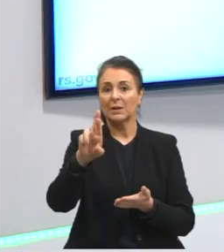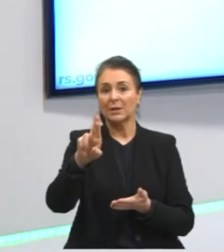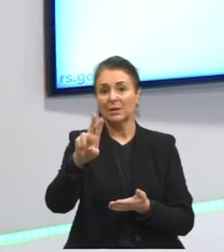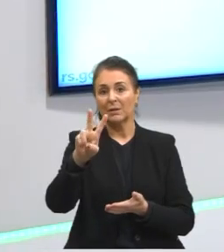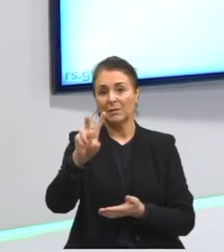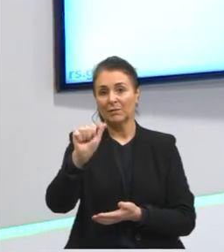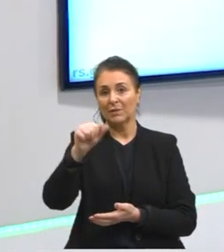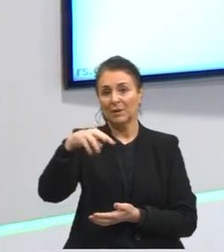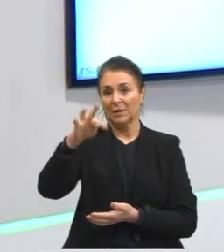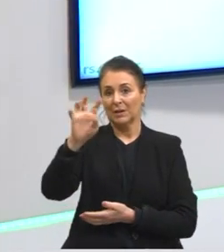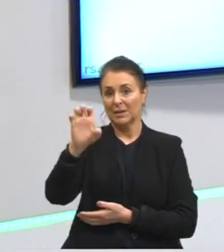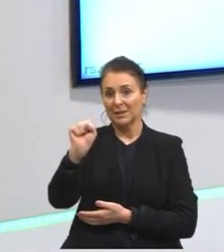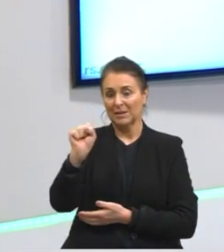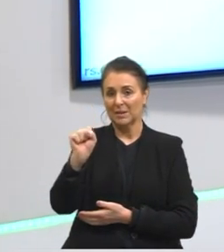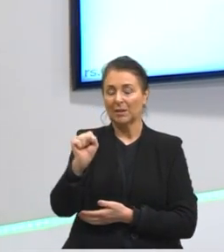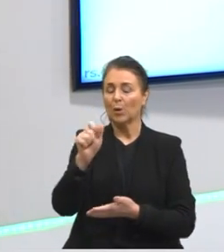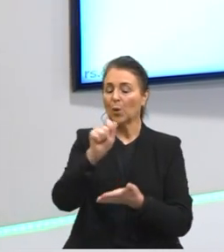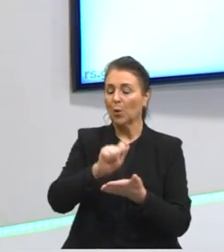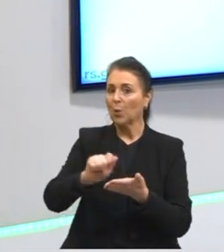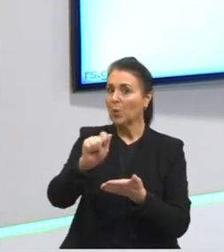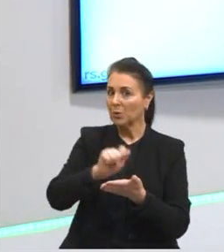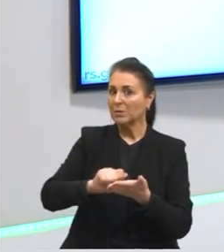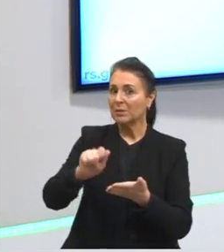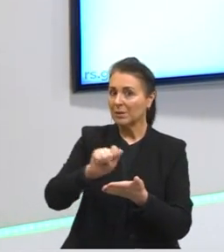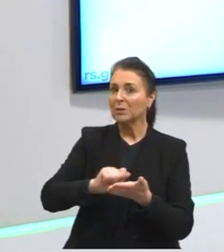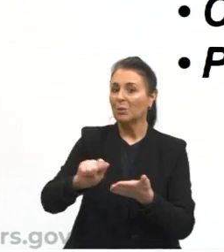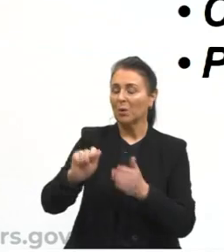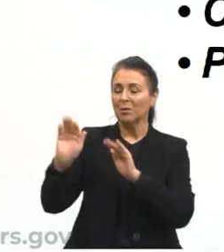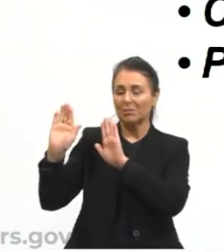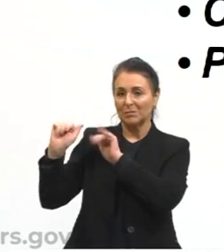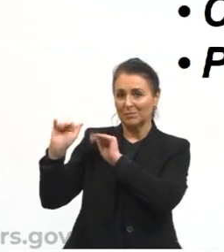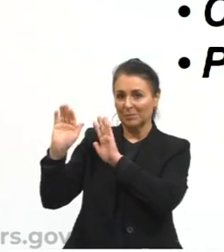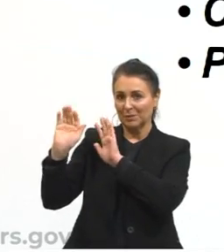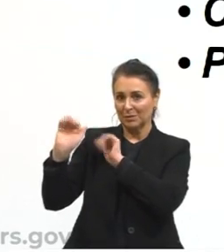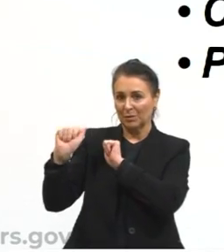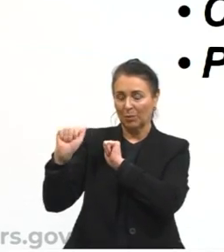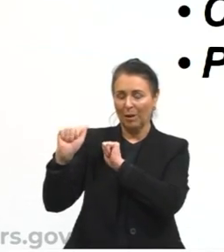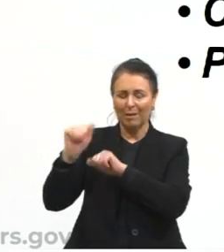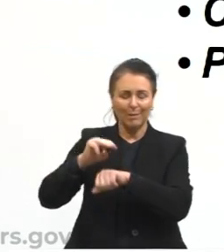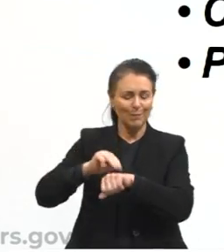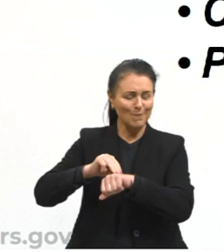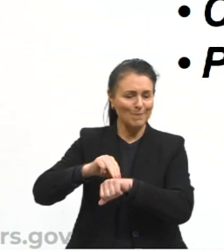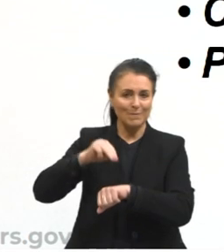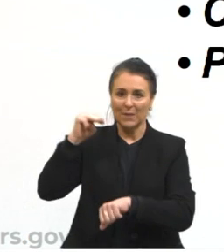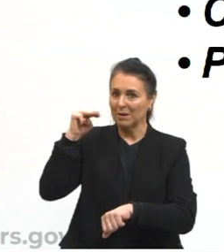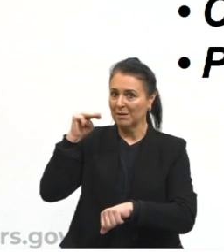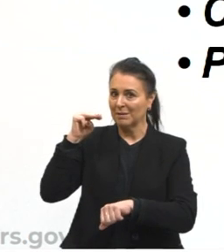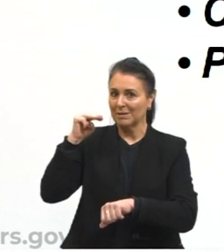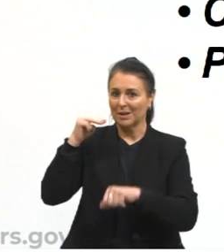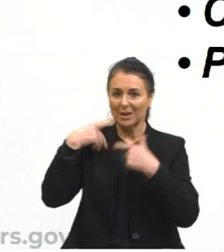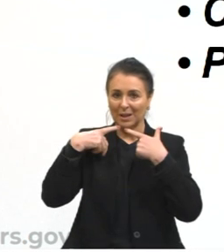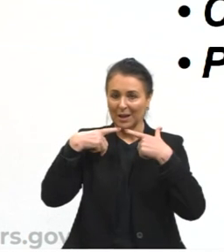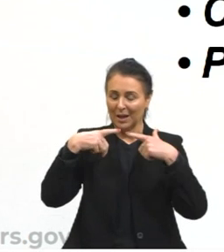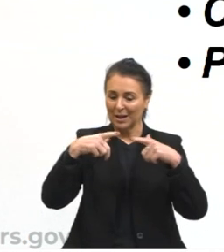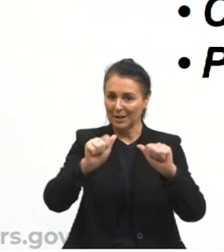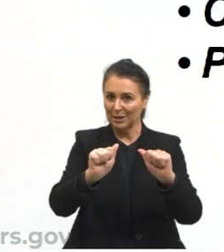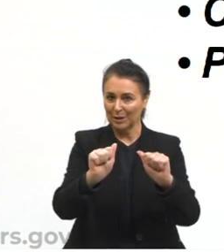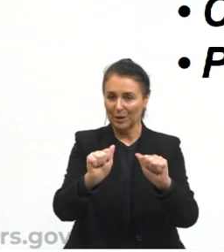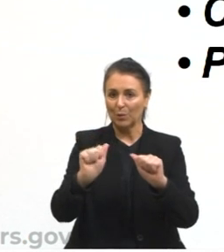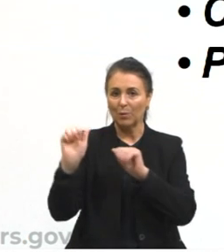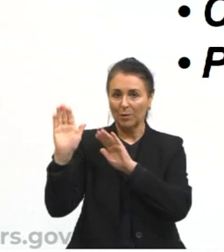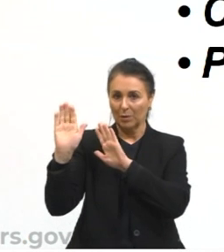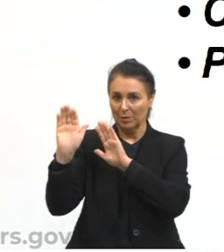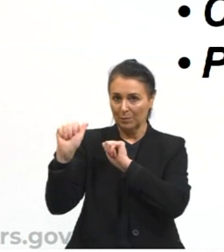grande escritor da língua espanhola, o nosso mestre da língua espanhola dentro do âmbito